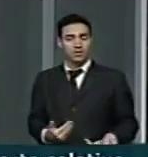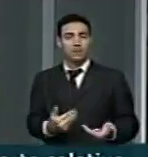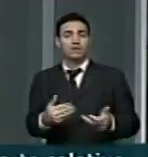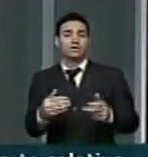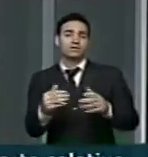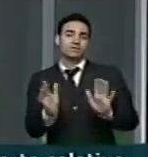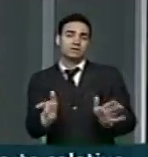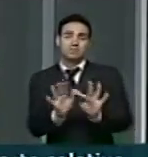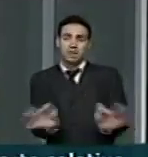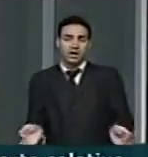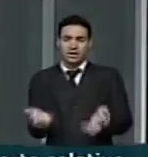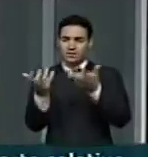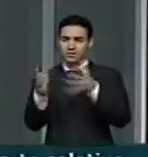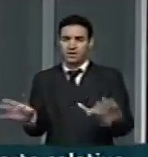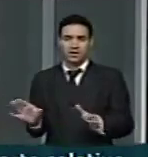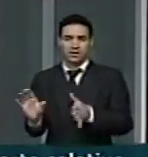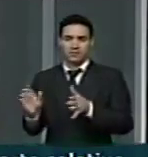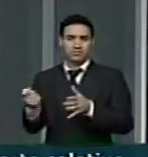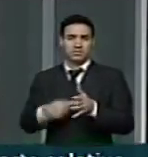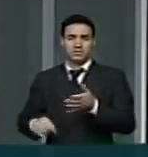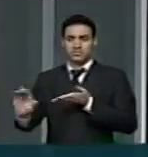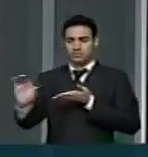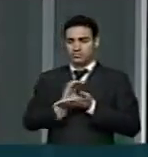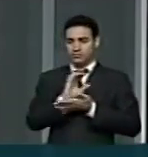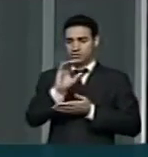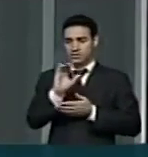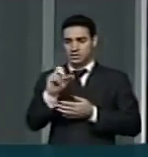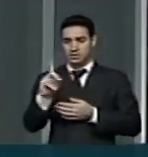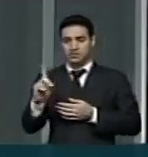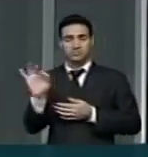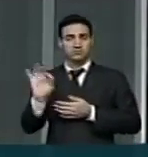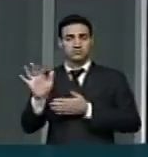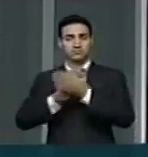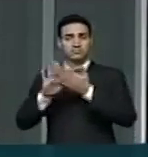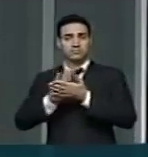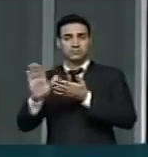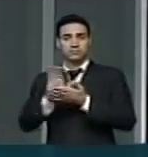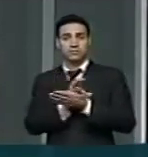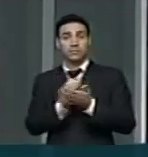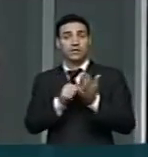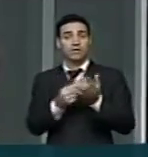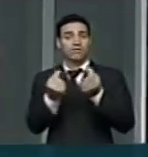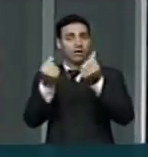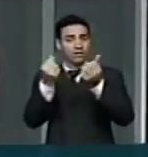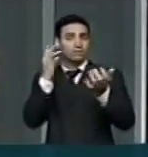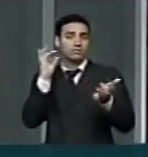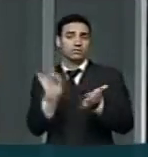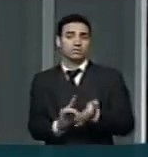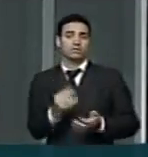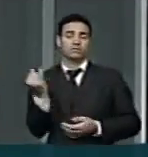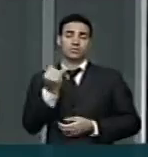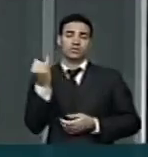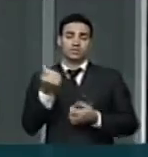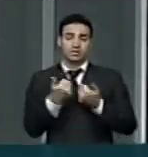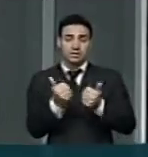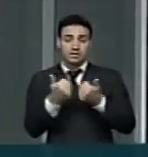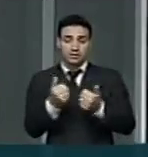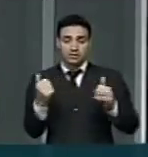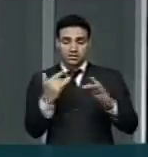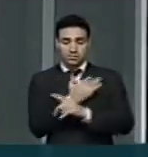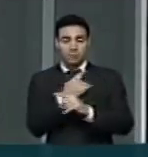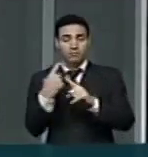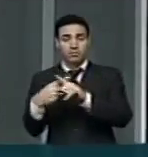simplesmente abriu mão, zerou os valores da CID e esses valores são muito importantes para o setor de transporte porque um